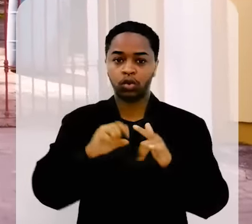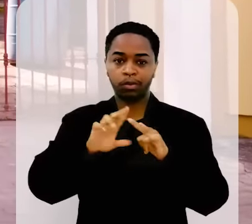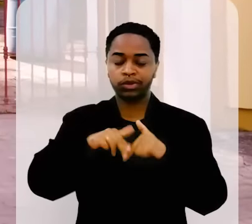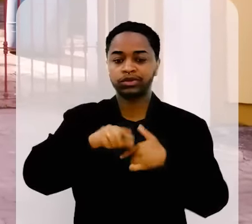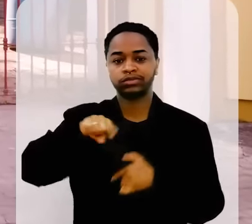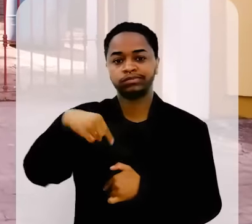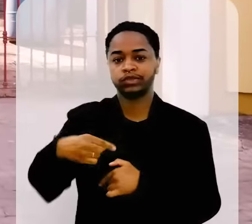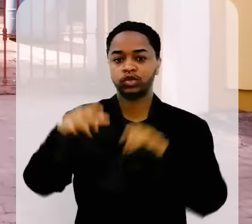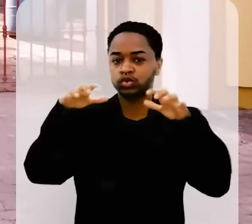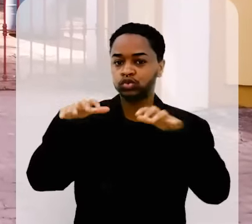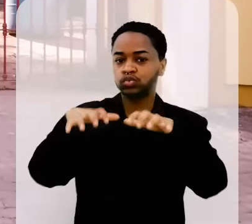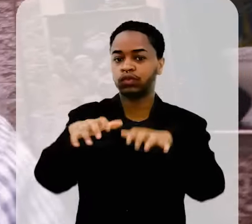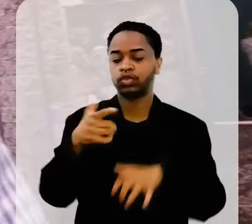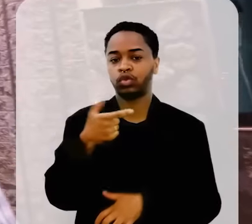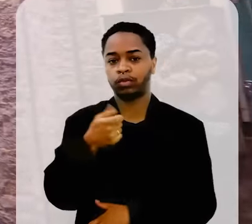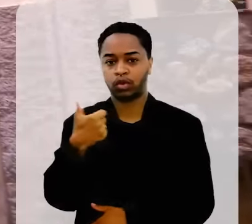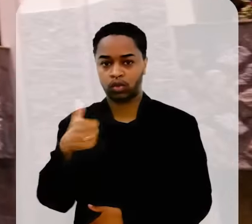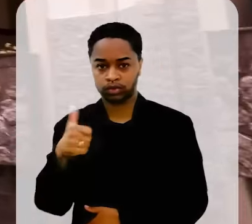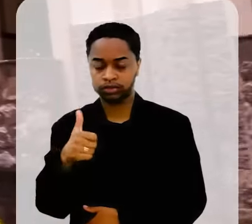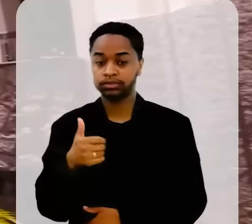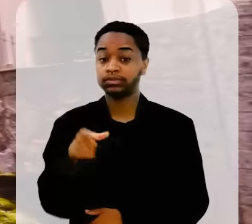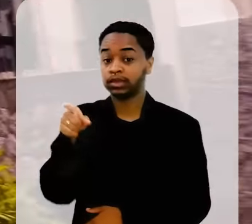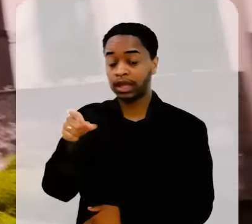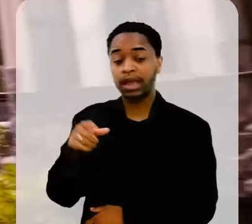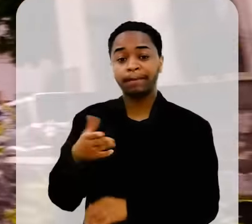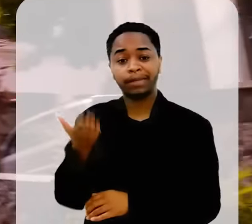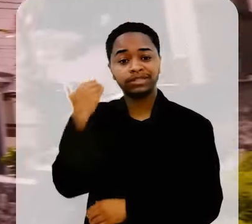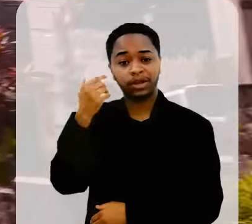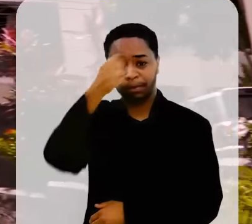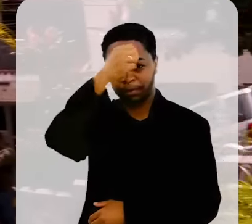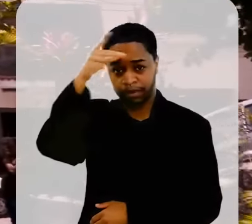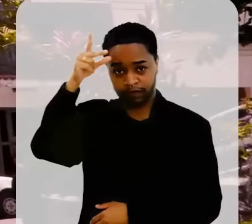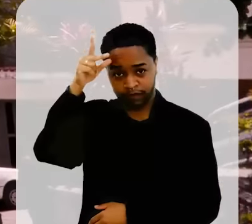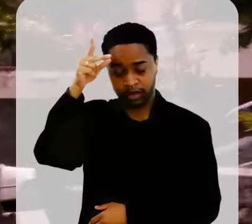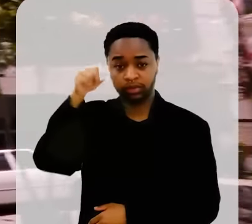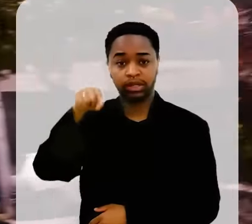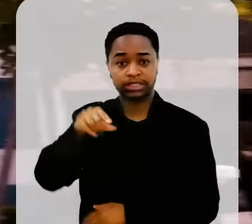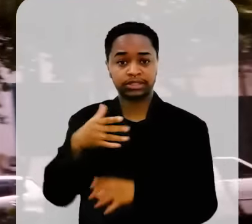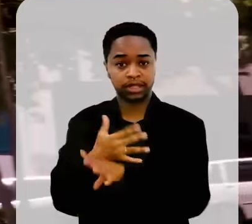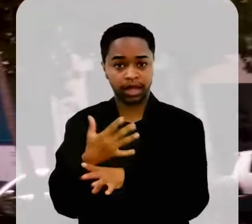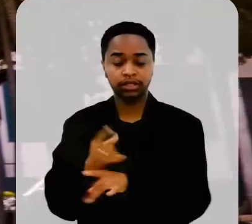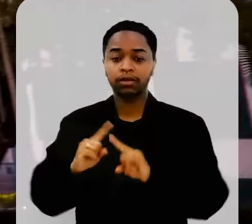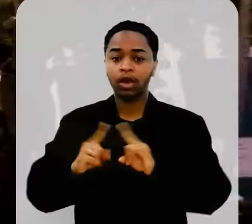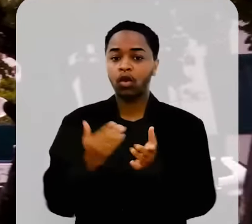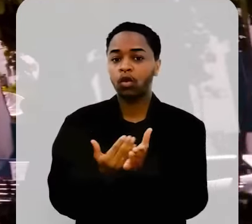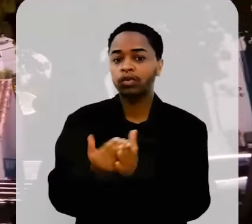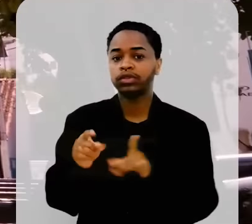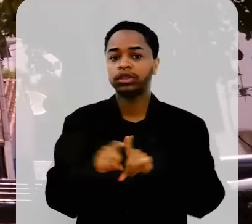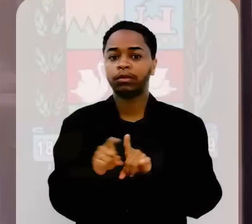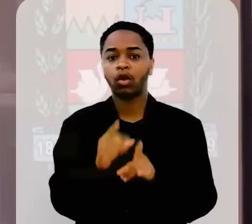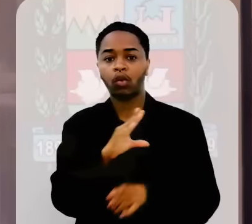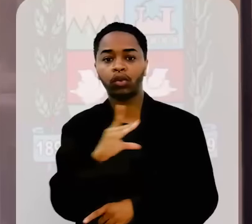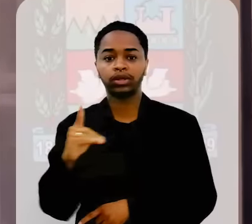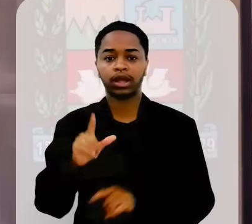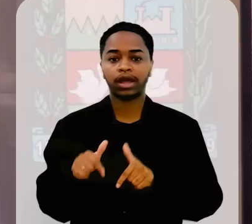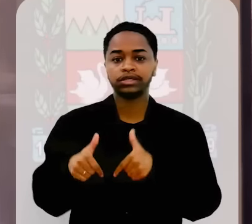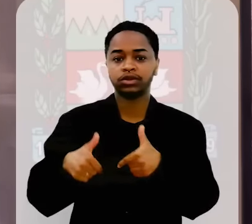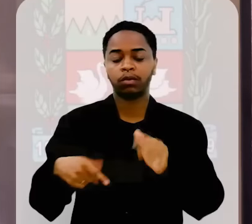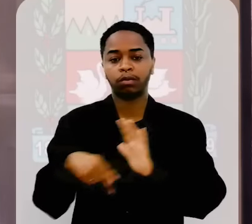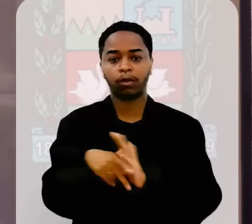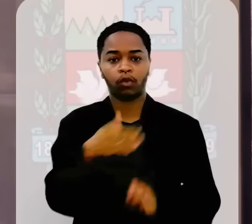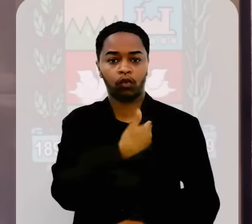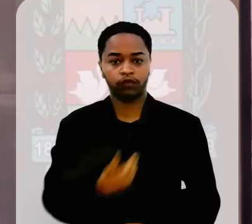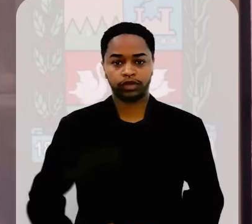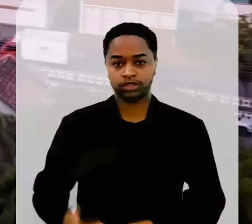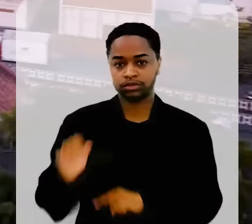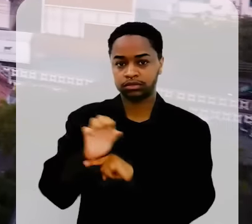tragédia de 2011. Além de prefeito, a época de Bom Jardim, Afonso Monerat passou a coordenar as ações do